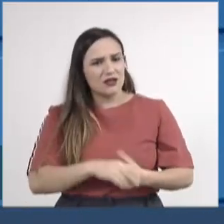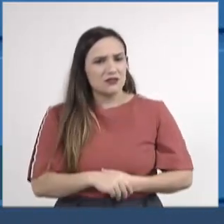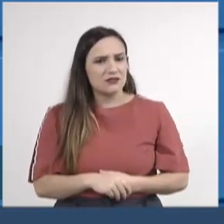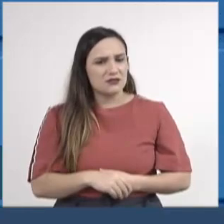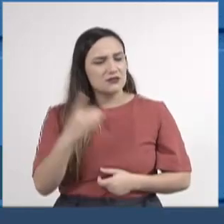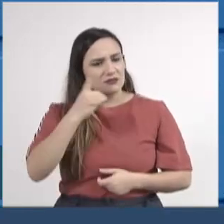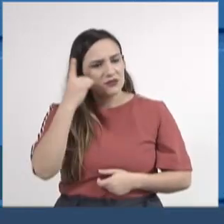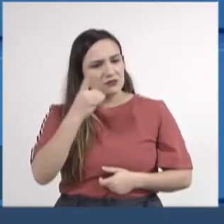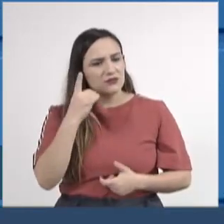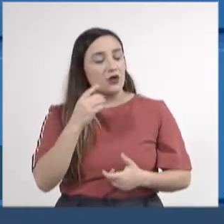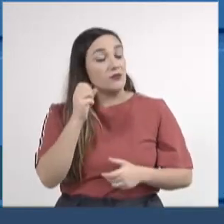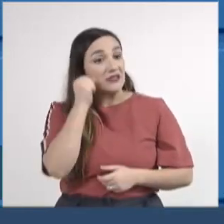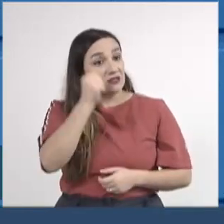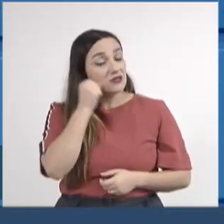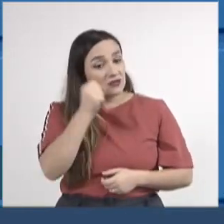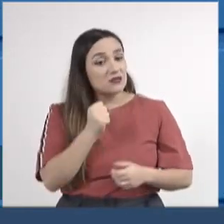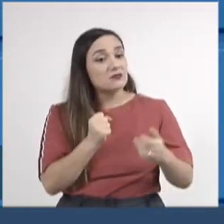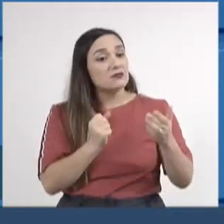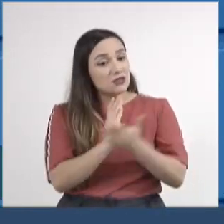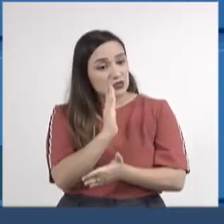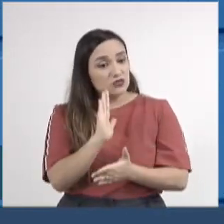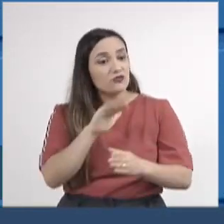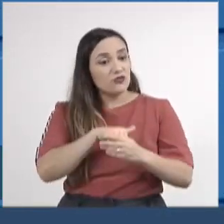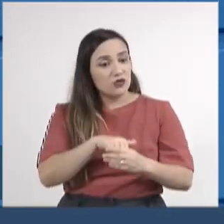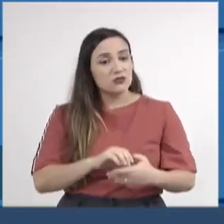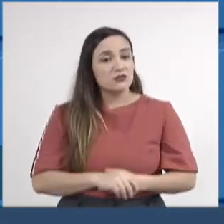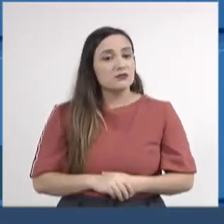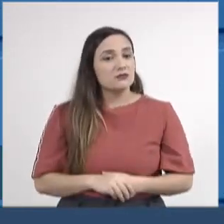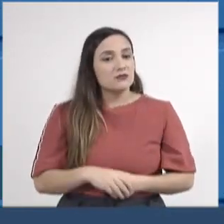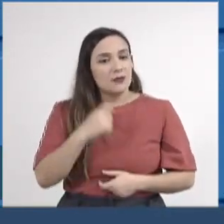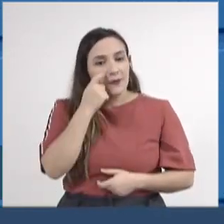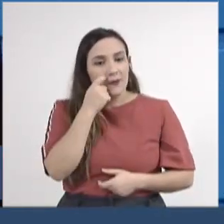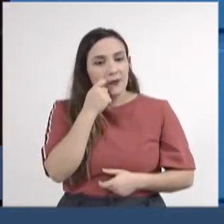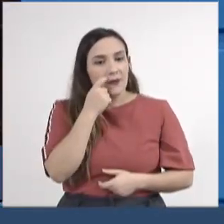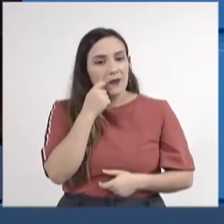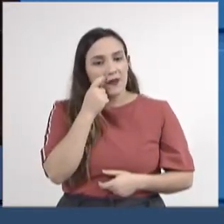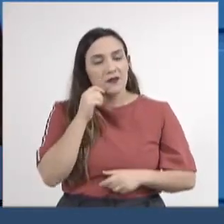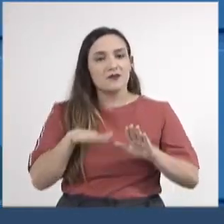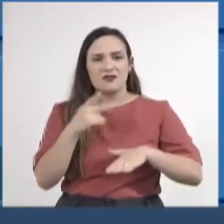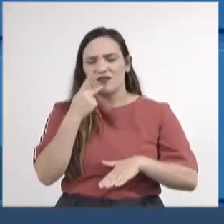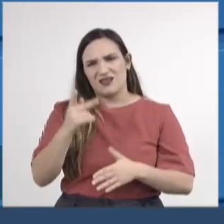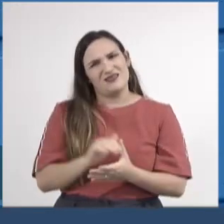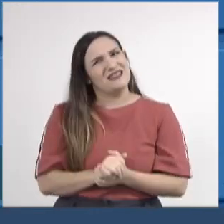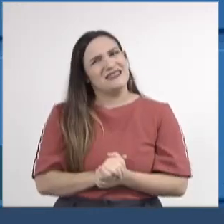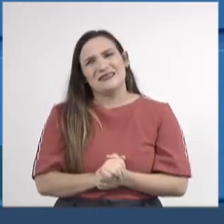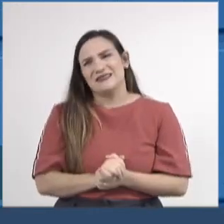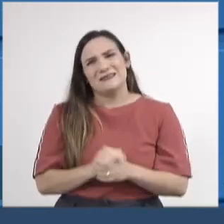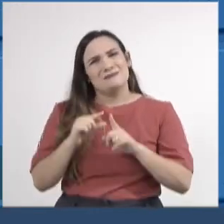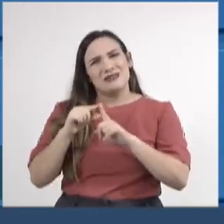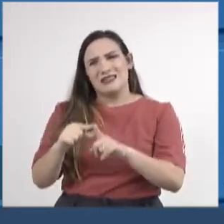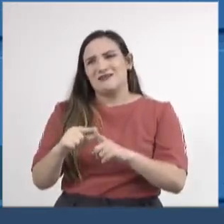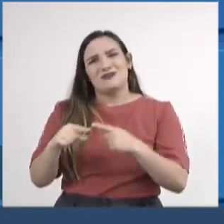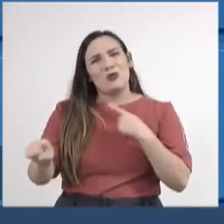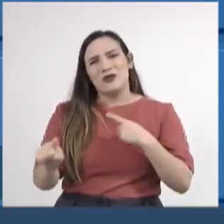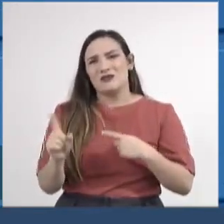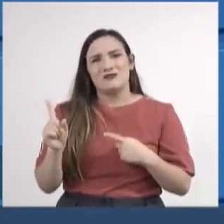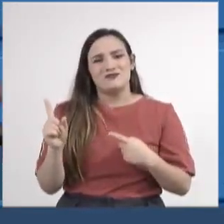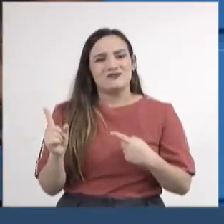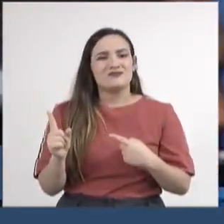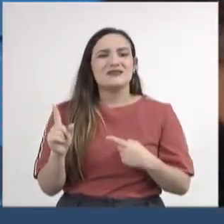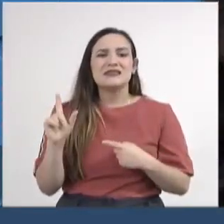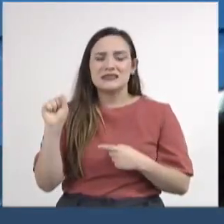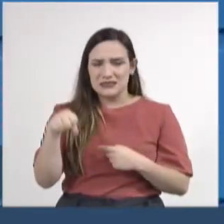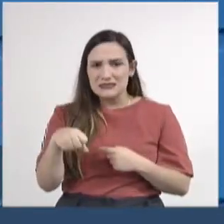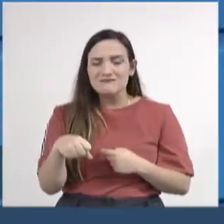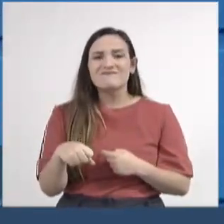parlamentar que foi eleito democraticamente, e aí muitos vão dizer assim, ele foi infeliz na colocação. Sim, ele